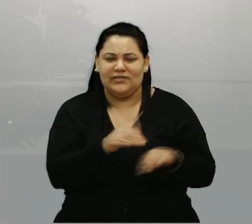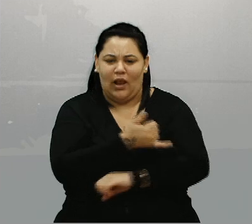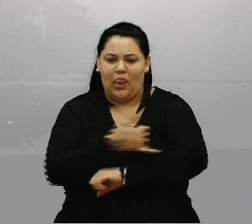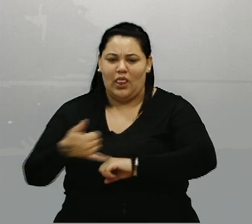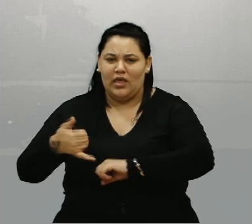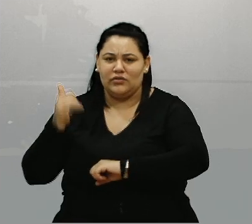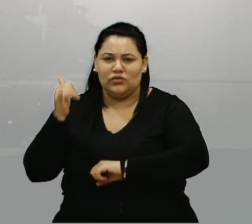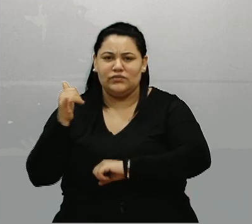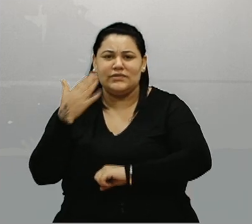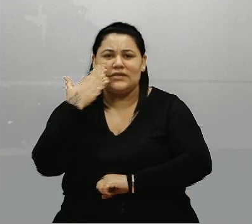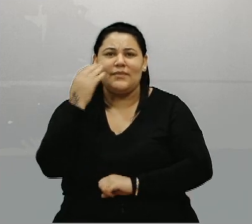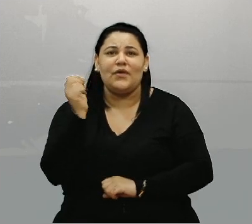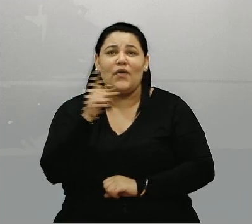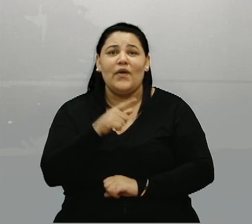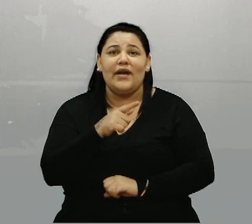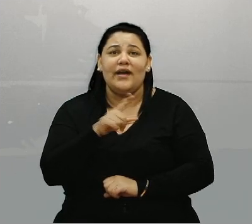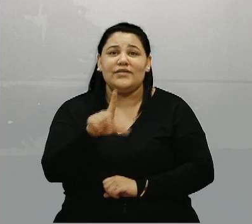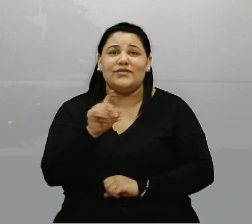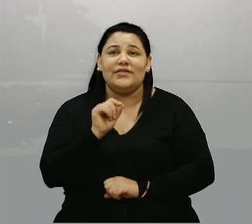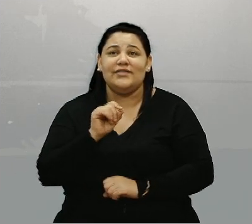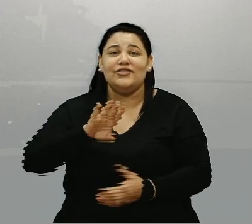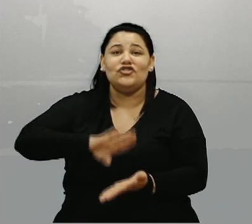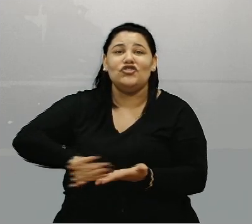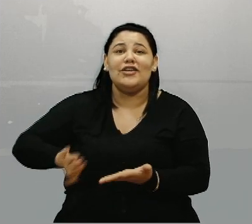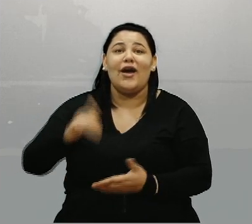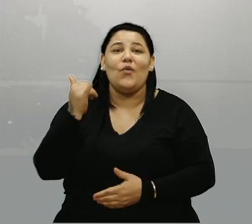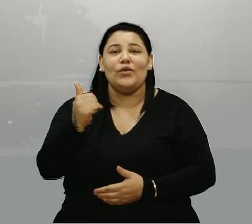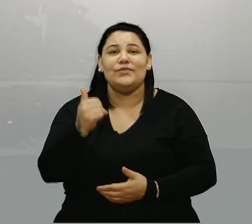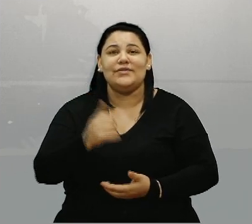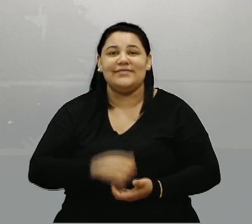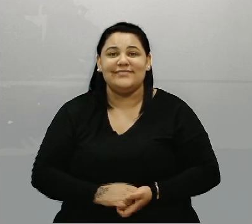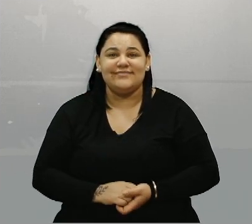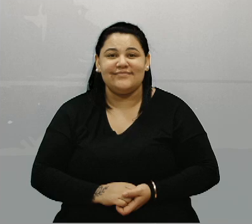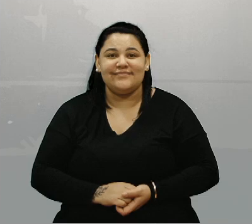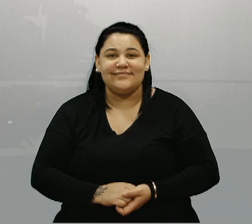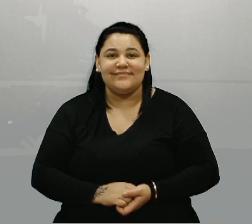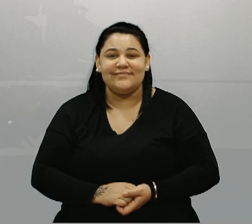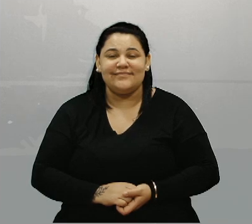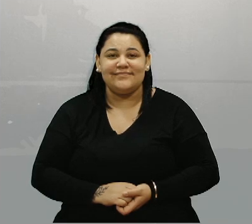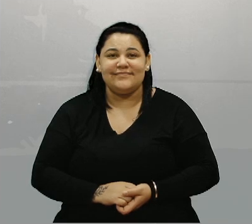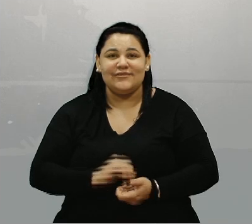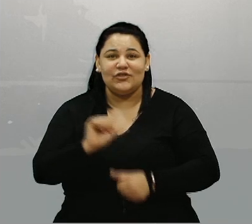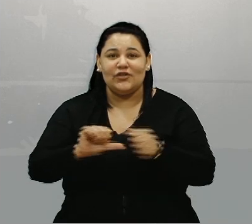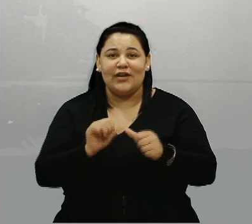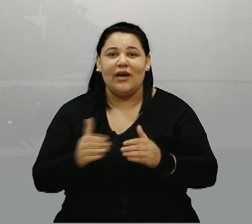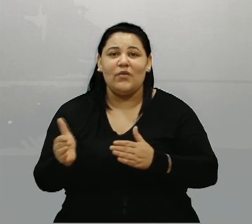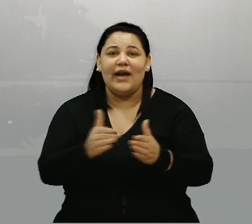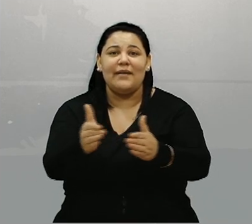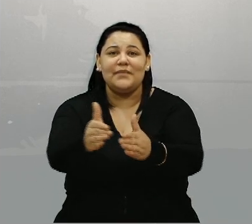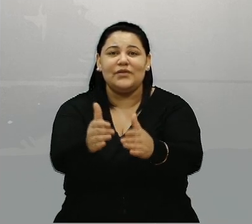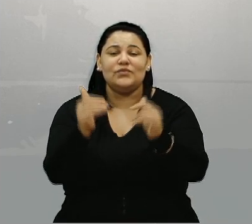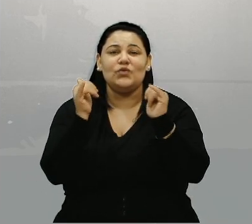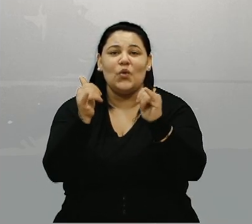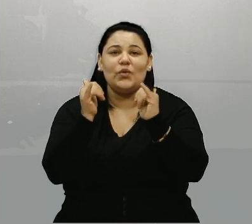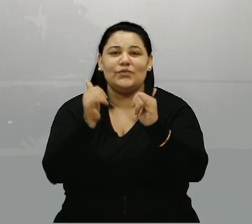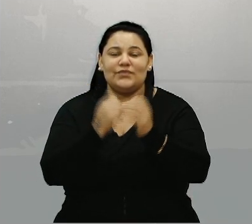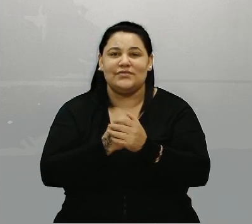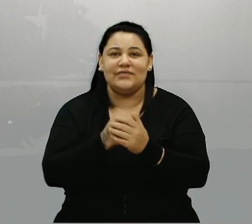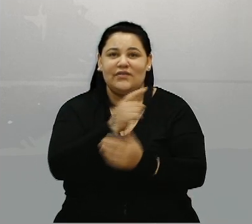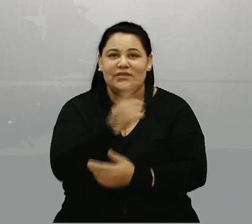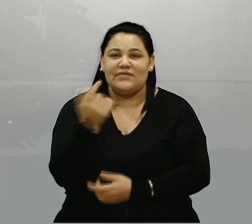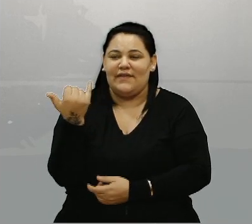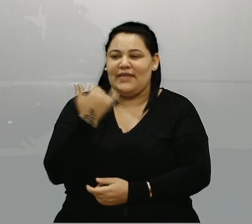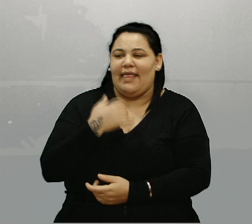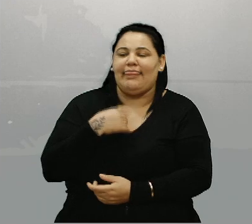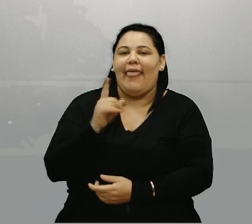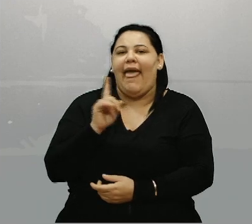é a alternativa? Tirar o ônibus. Vamos mudar o roteiro do ônibus. Daí vocês vão me dizer o seguinte. Não,